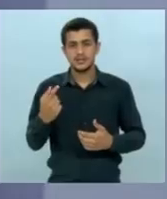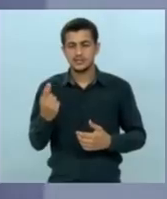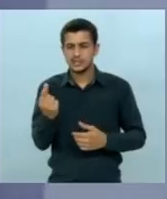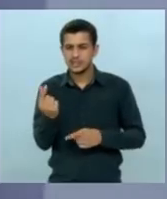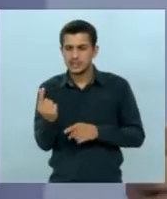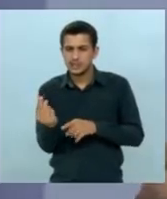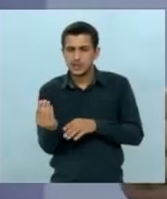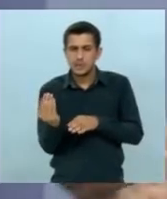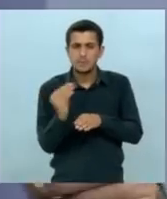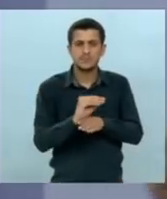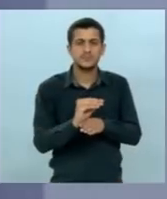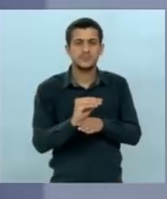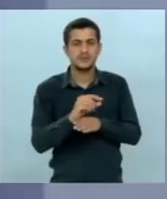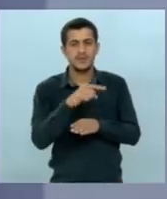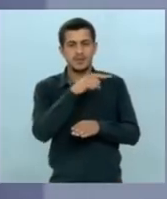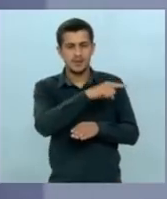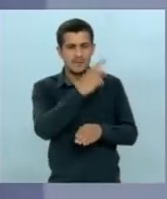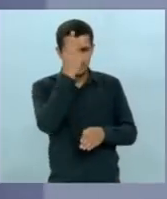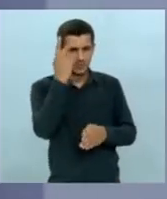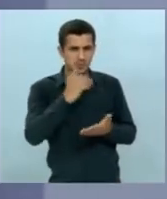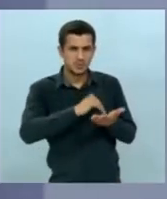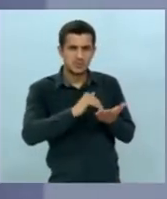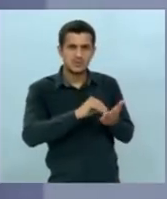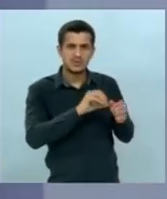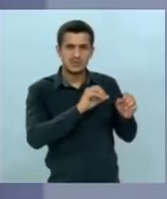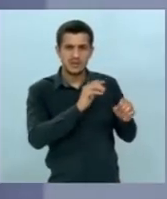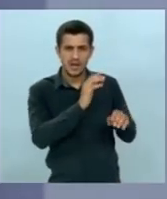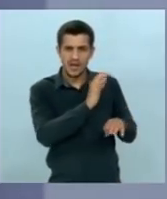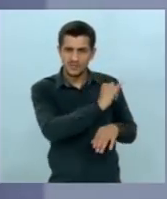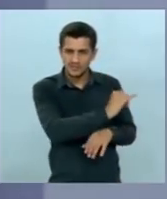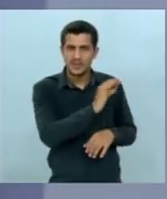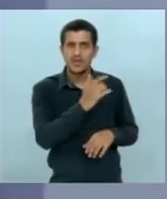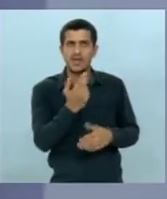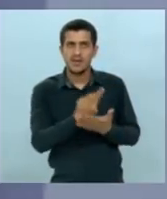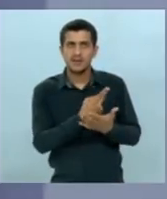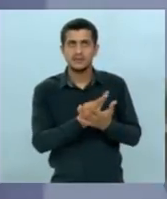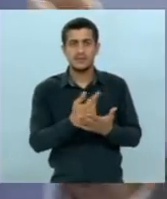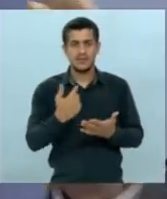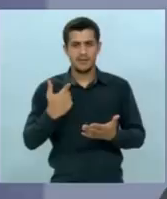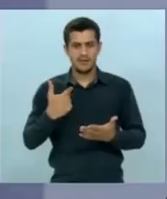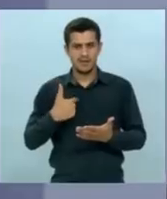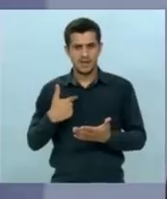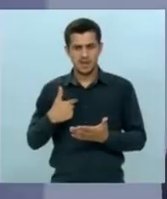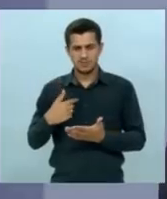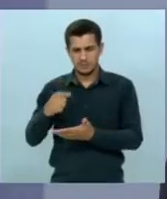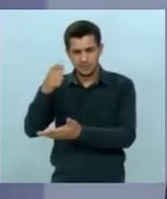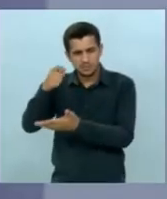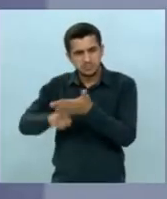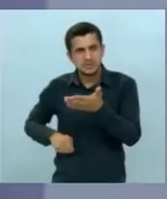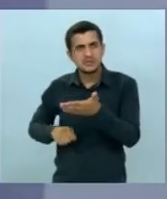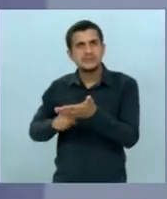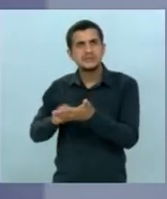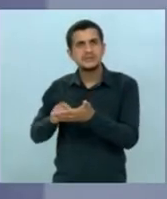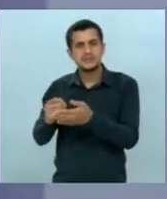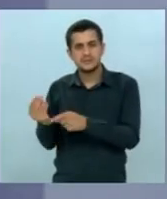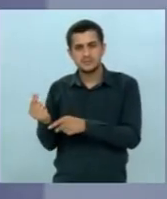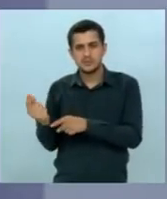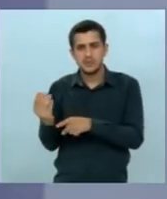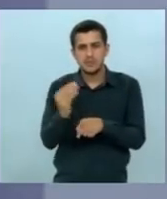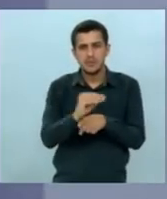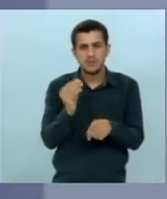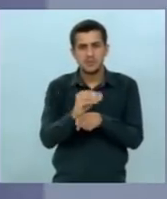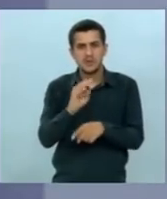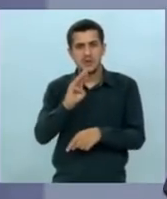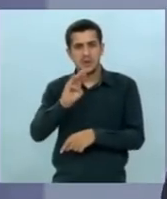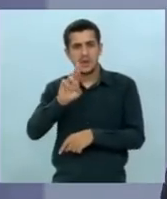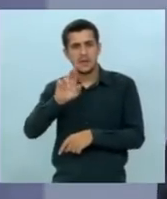equivocado sua assessoria te informou mal foi o André Putinelli sim eu não assinei nenhum incentivo com esses do Braspele que você